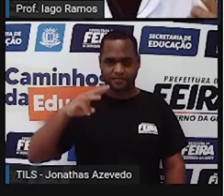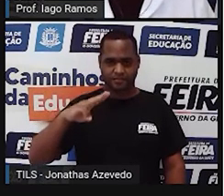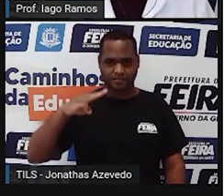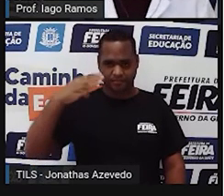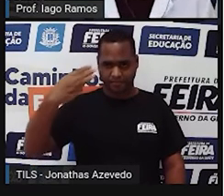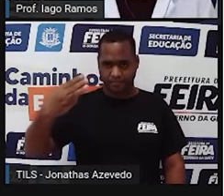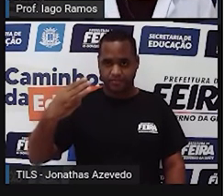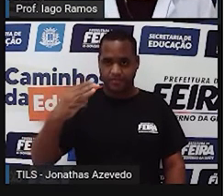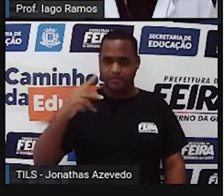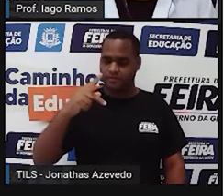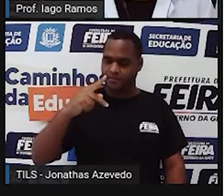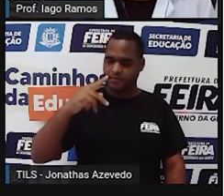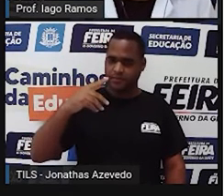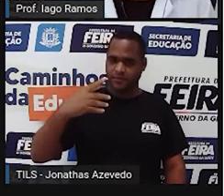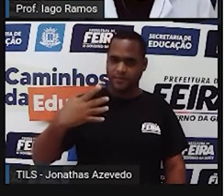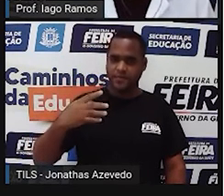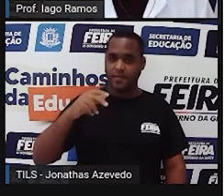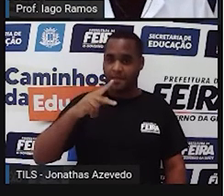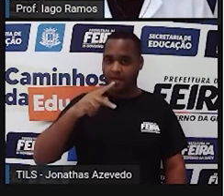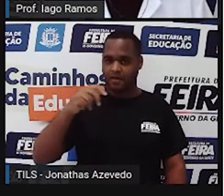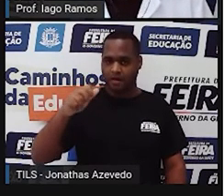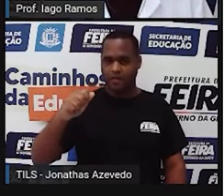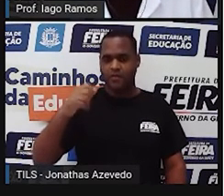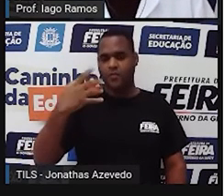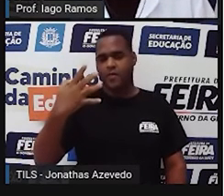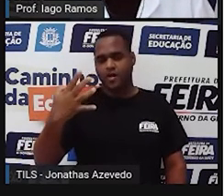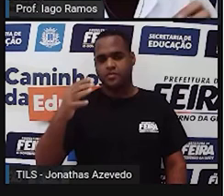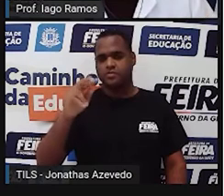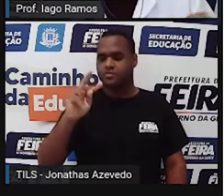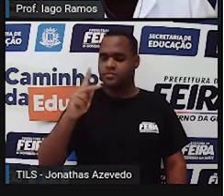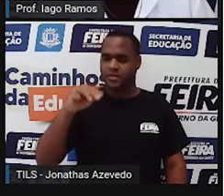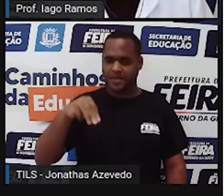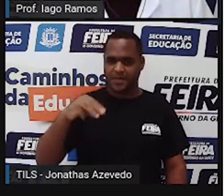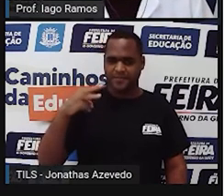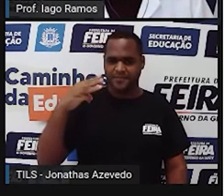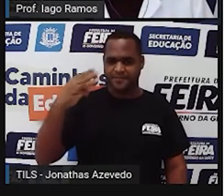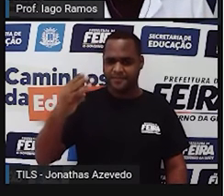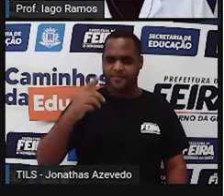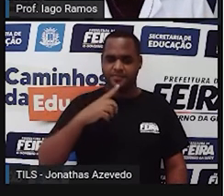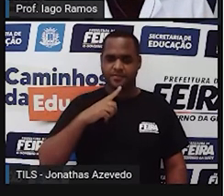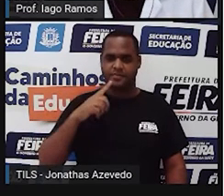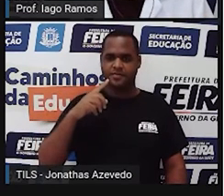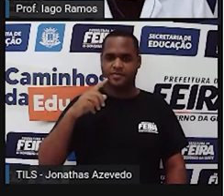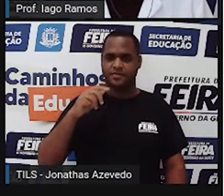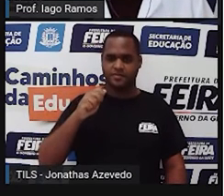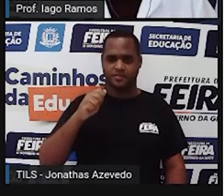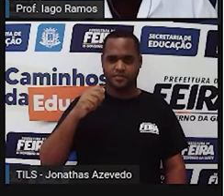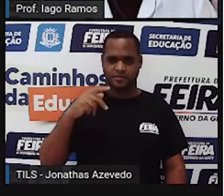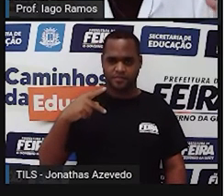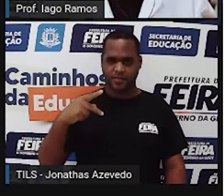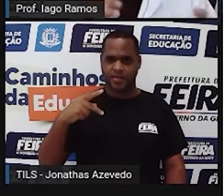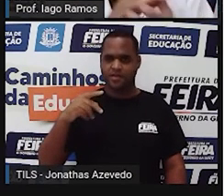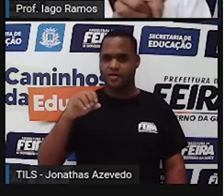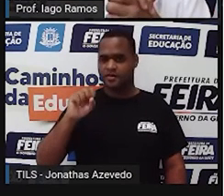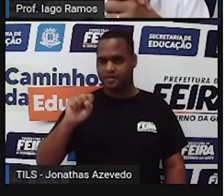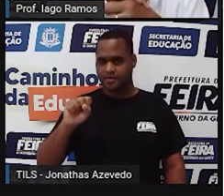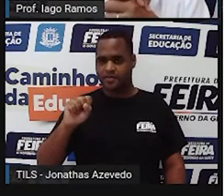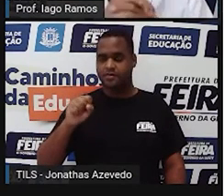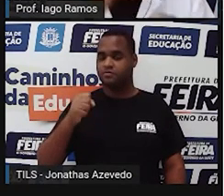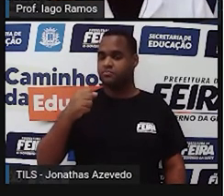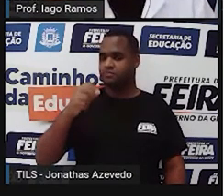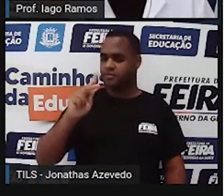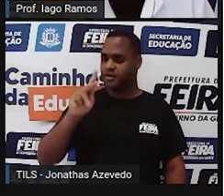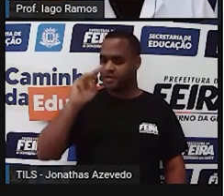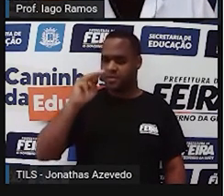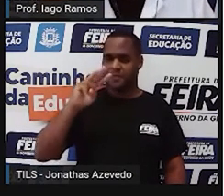também está em equitômetro cúbico. E Apolônio Sales está em quilômetro cúbico. Dessa forma, fica meio